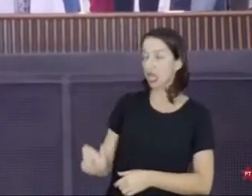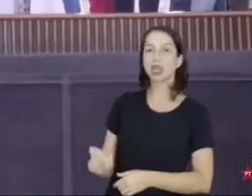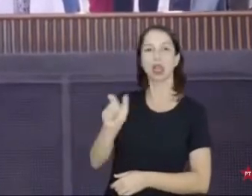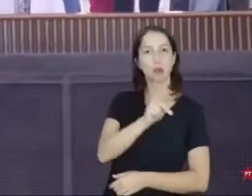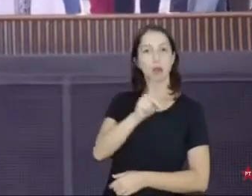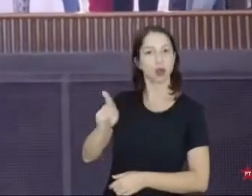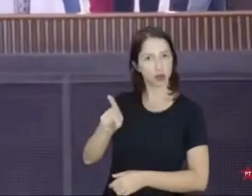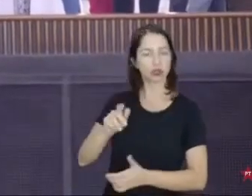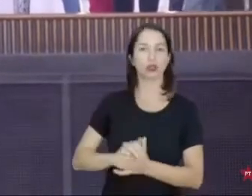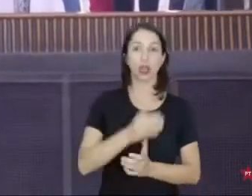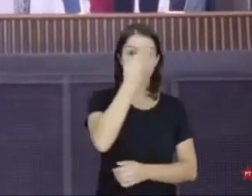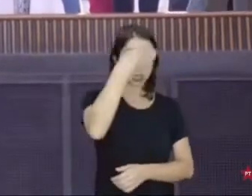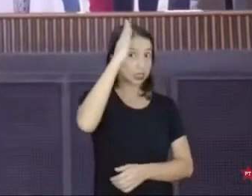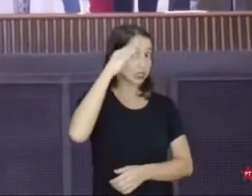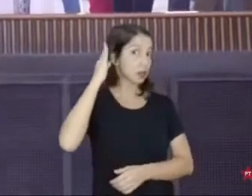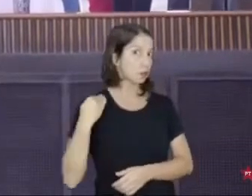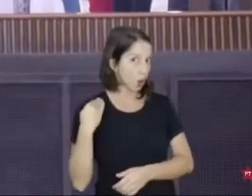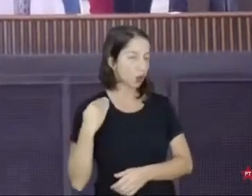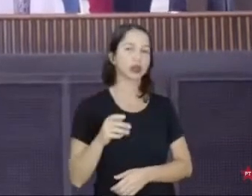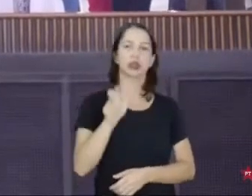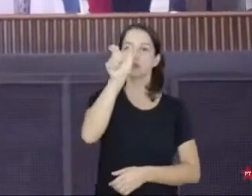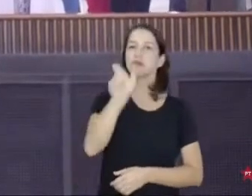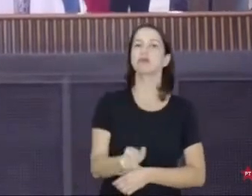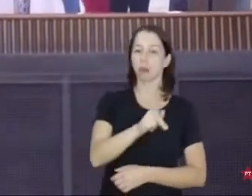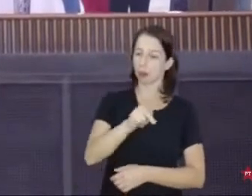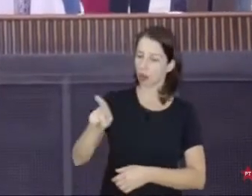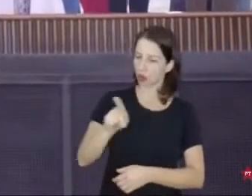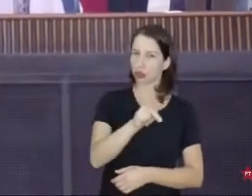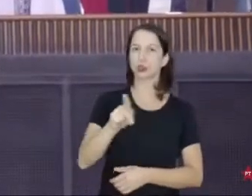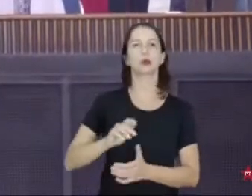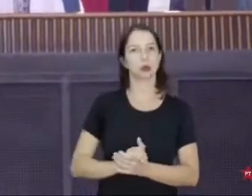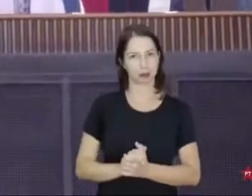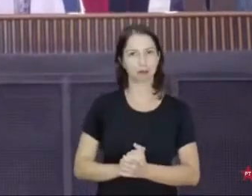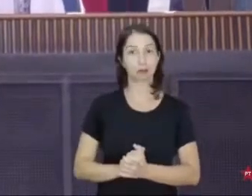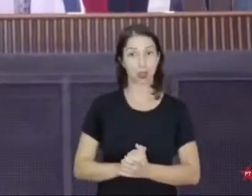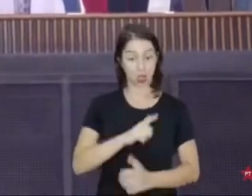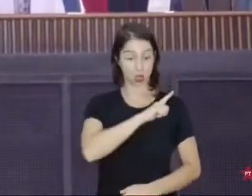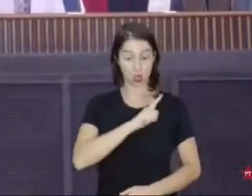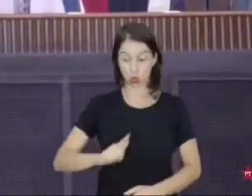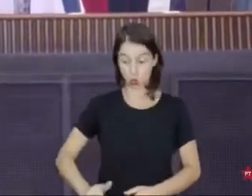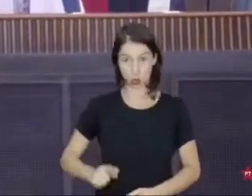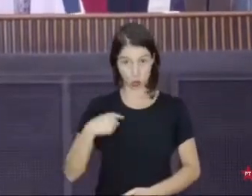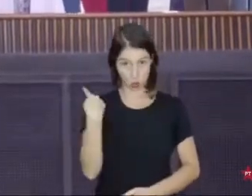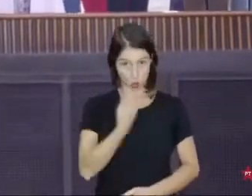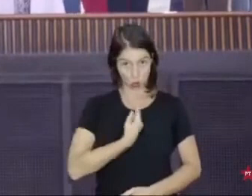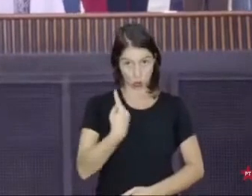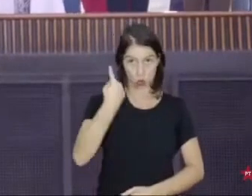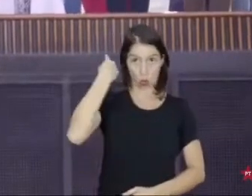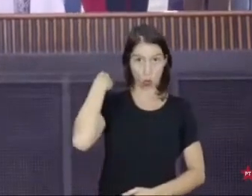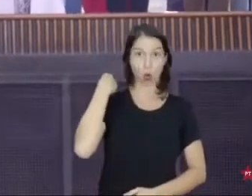Simone é professora. No nosso governo, o MEC era o maior comprador de livro do mundo. E a gente